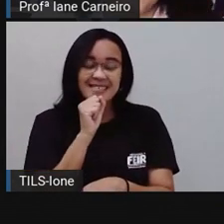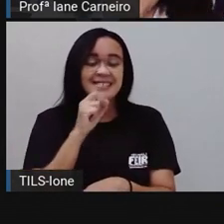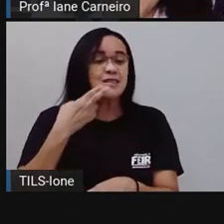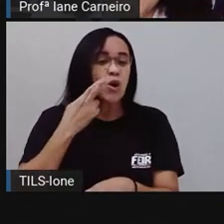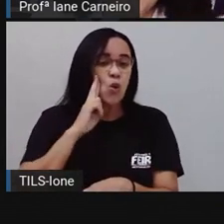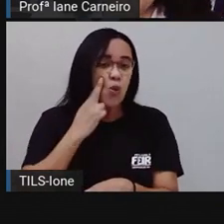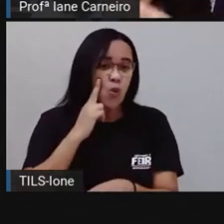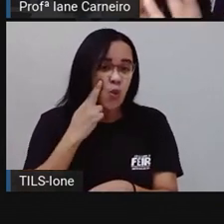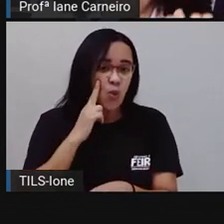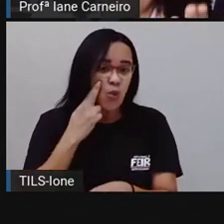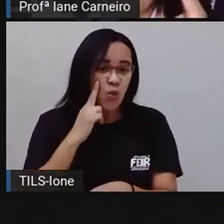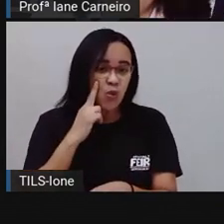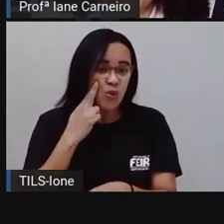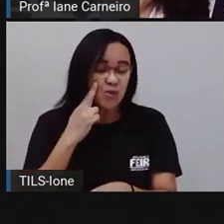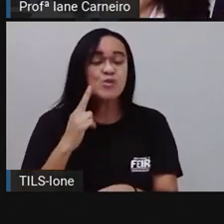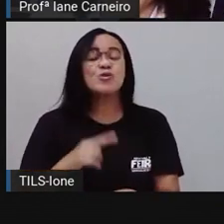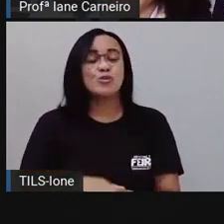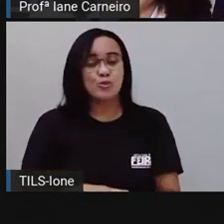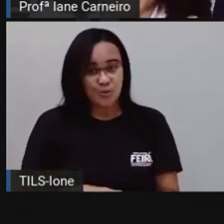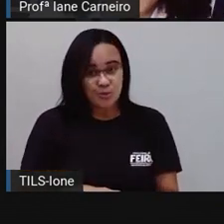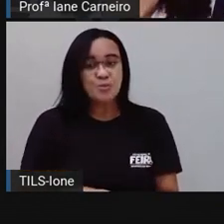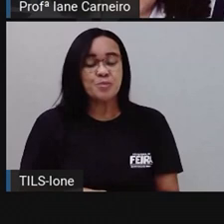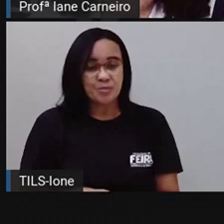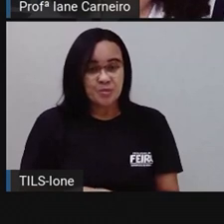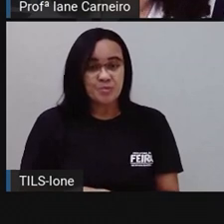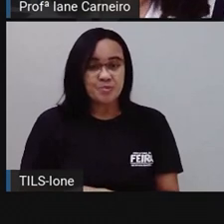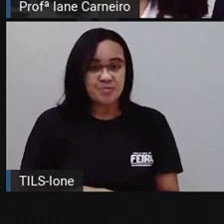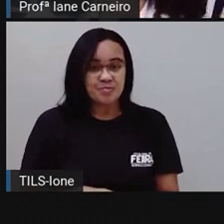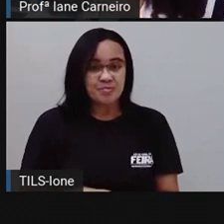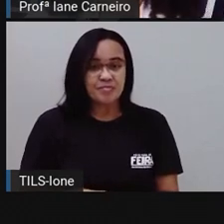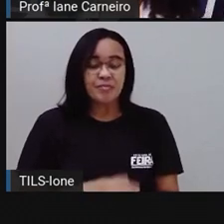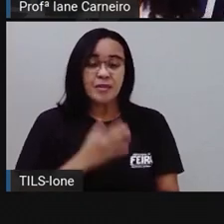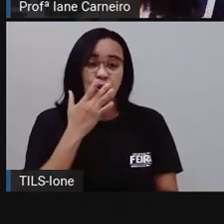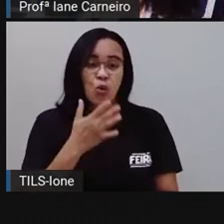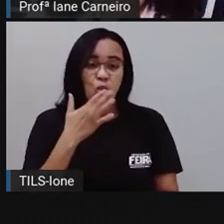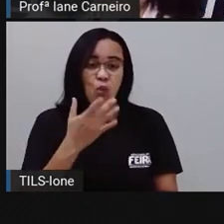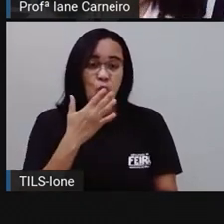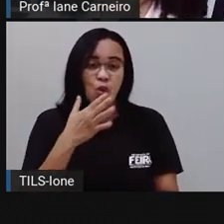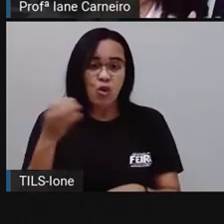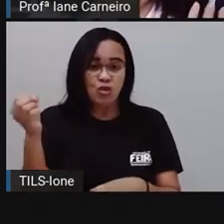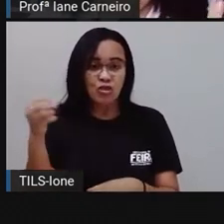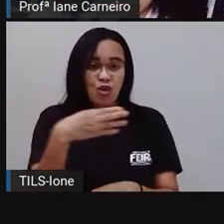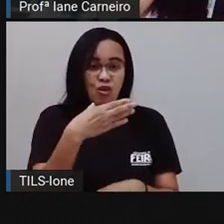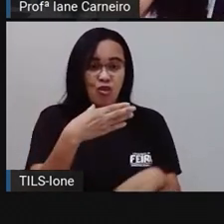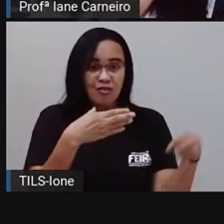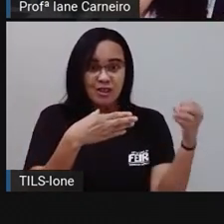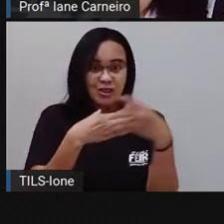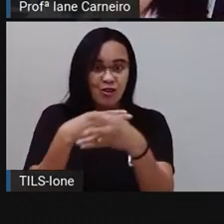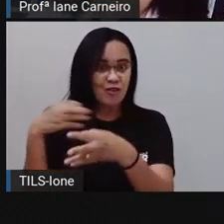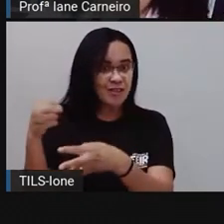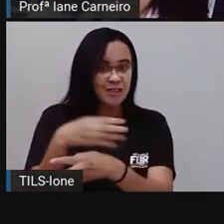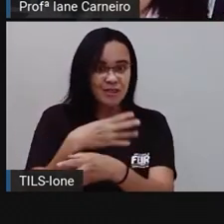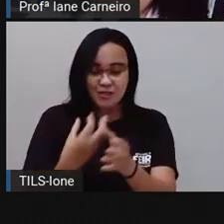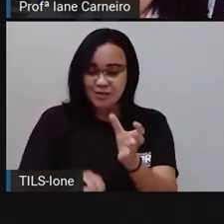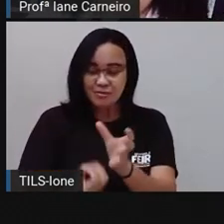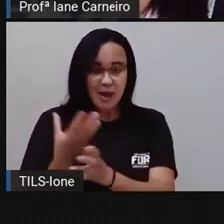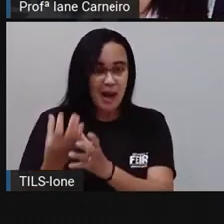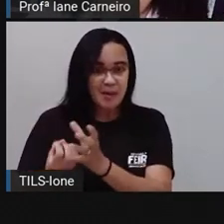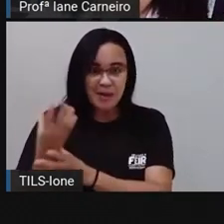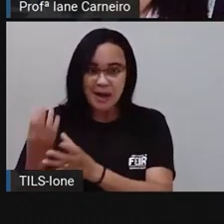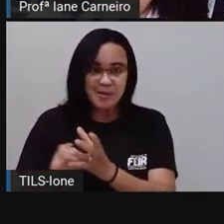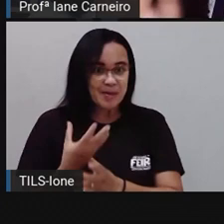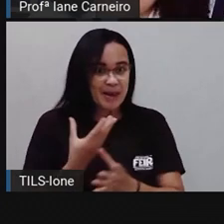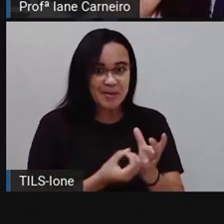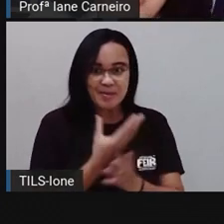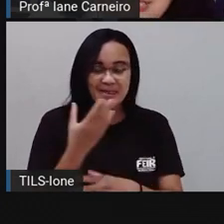o violeta, né? O roxo e aqui outras novas cores. Ó o tanto de cores, né? Que a gente vê já nessa